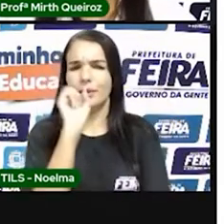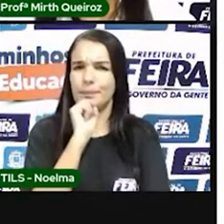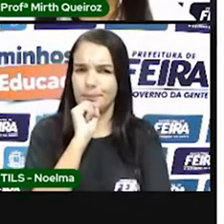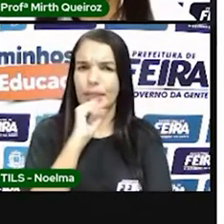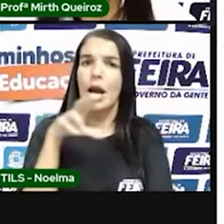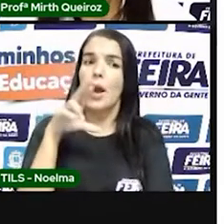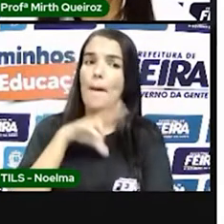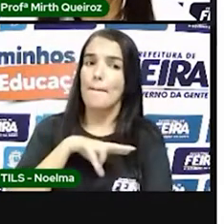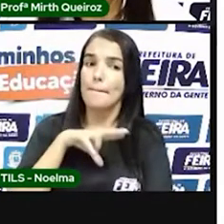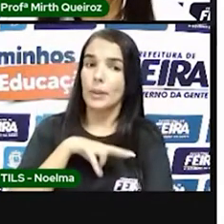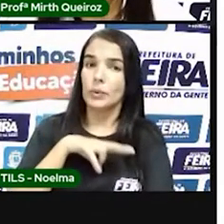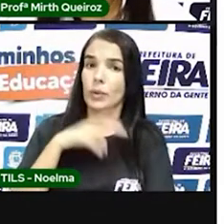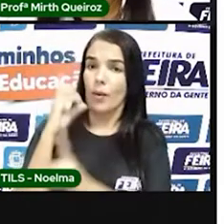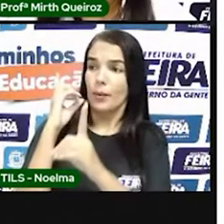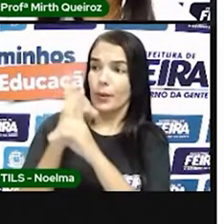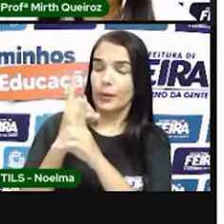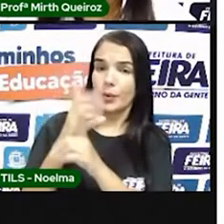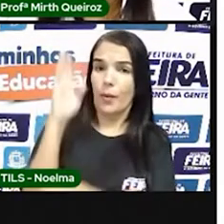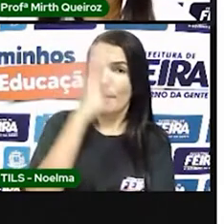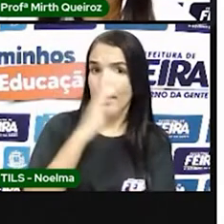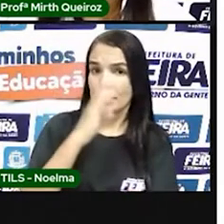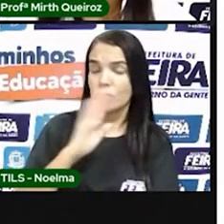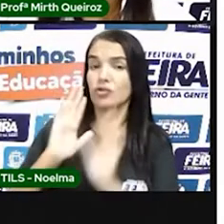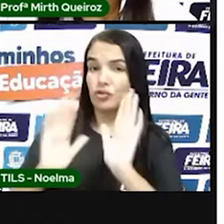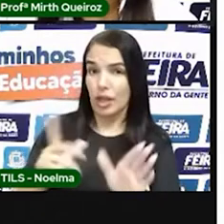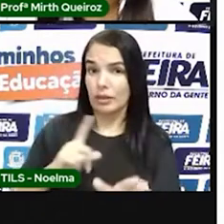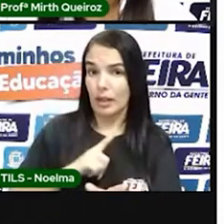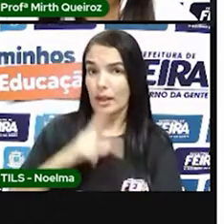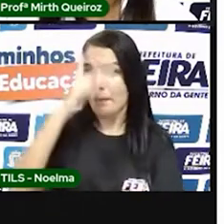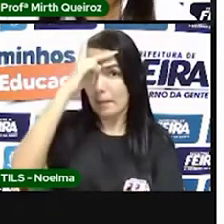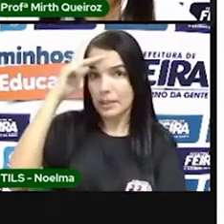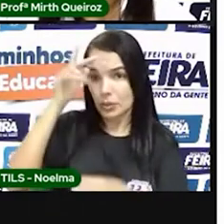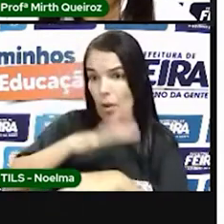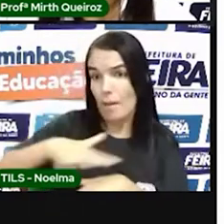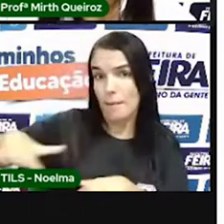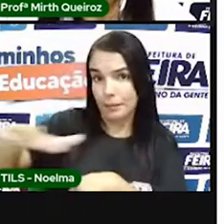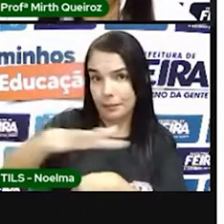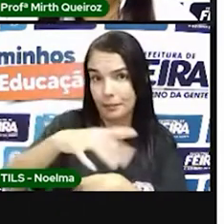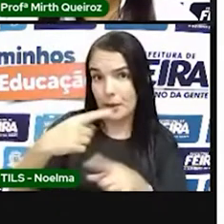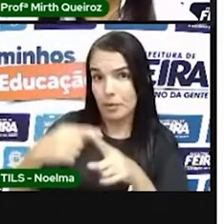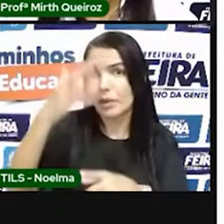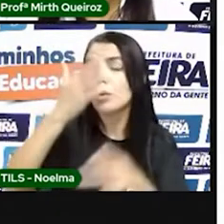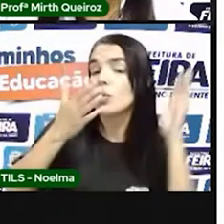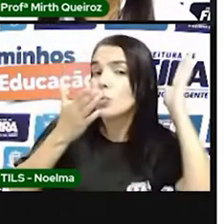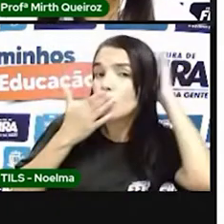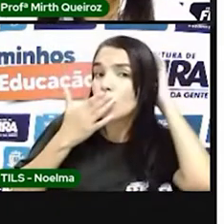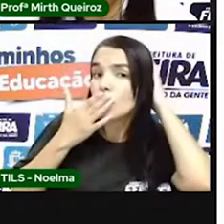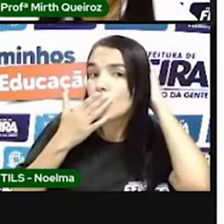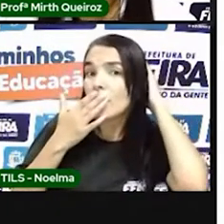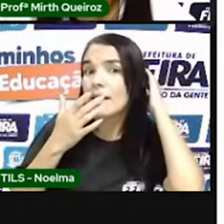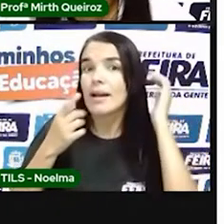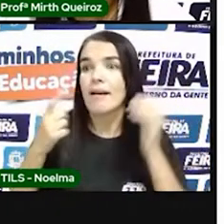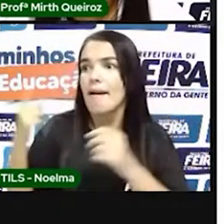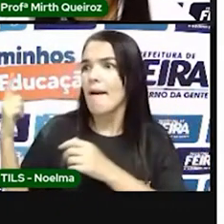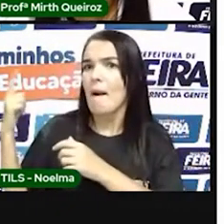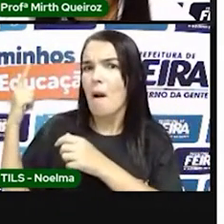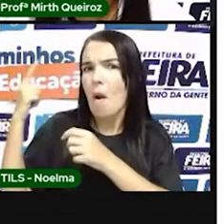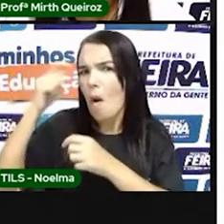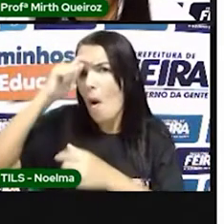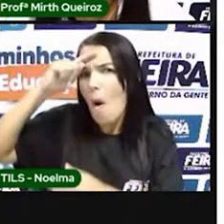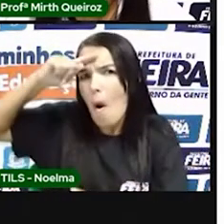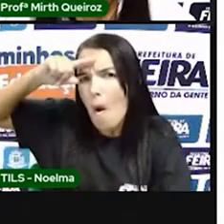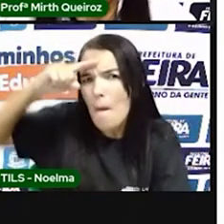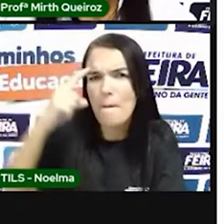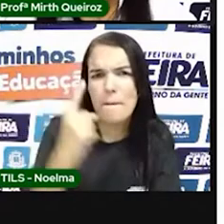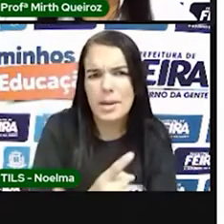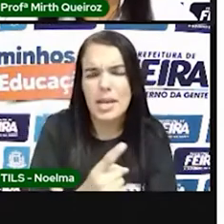Portugal encontra o Brasil que já é povoado, já tem índios na terra, escravizam os índios, né?